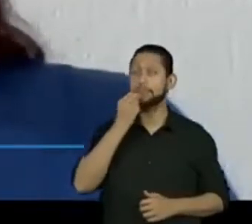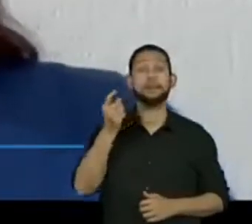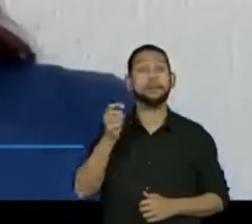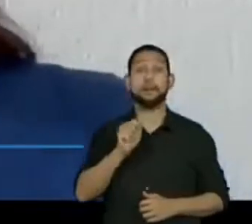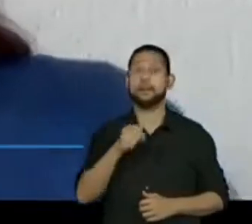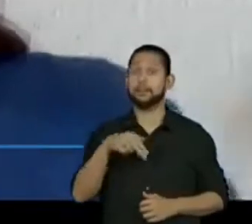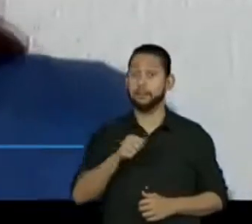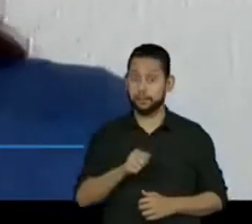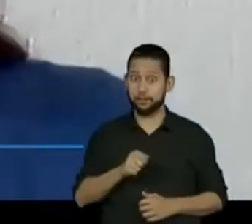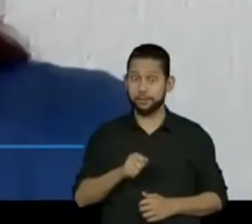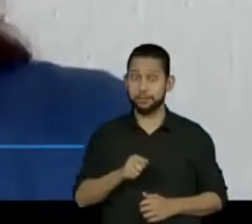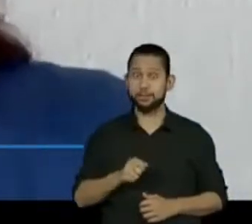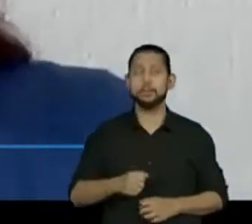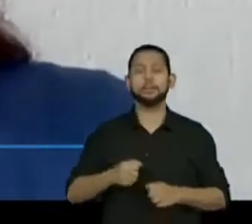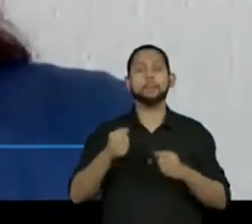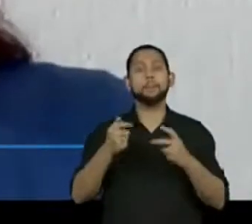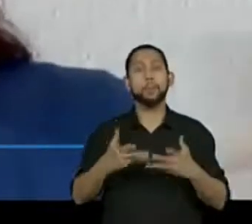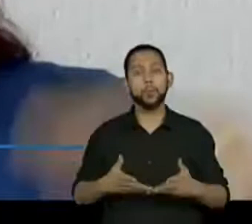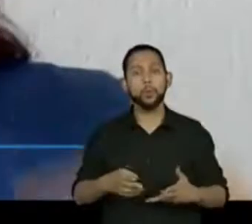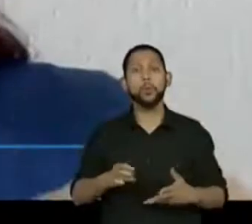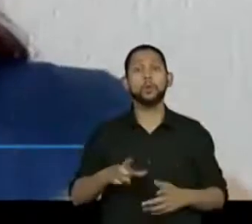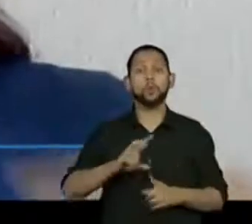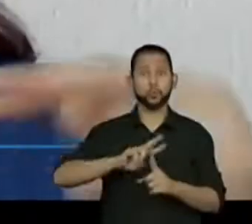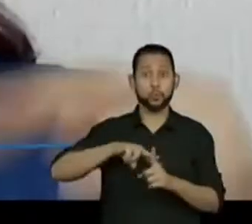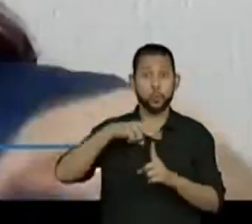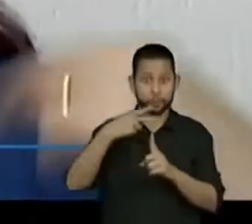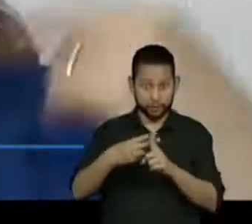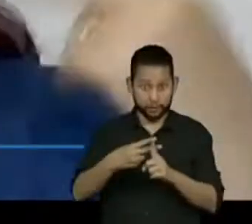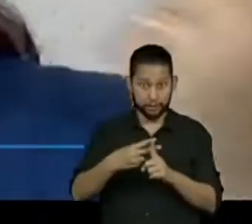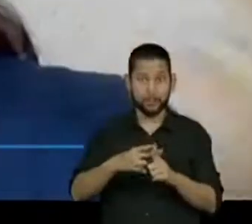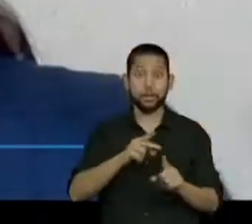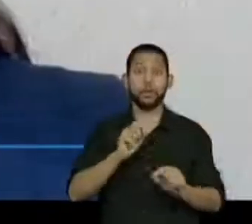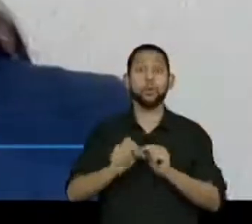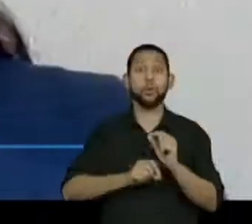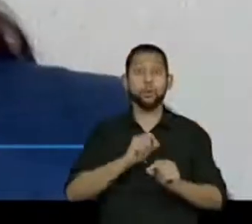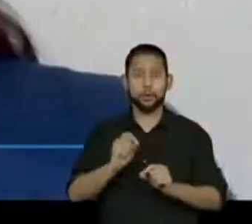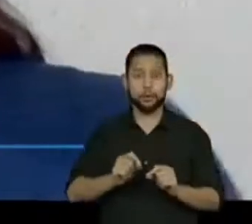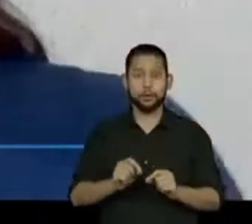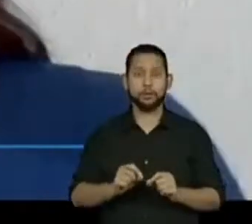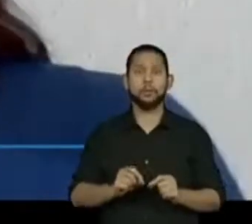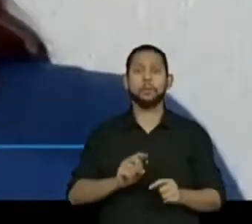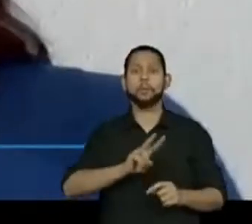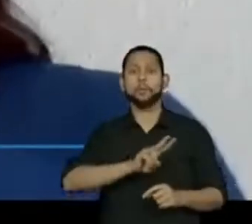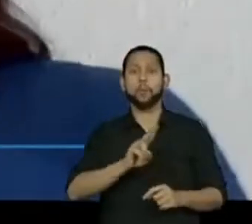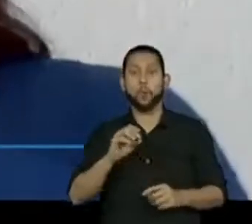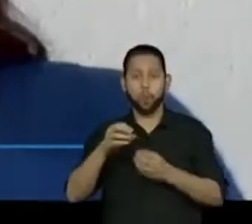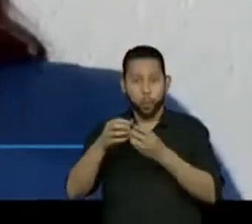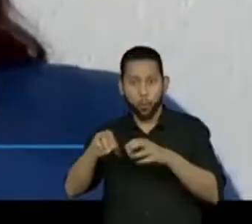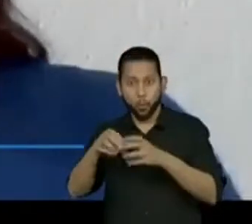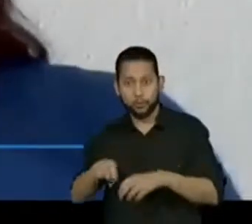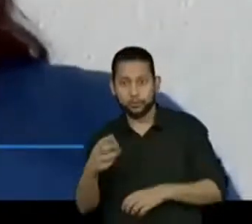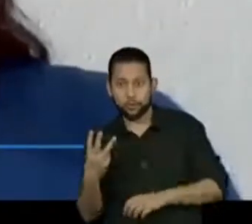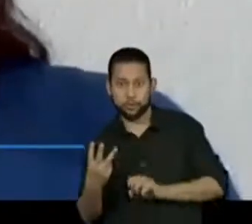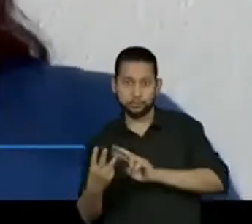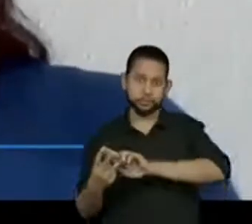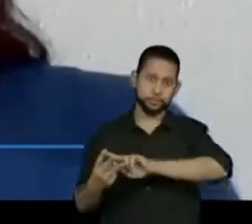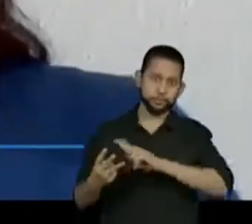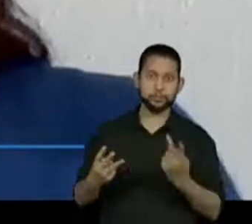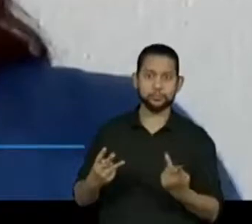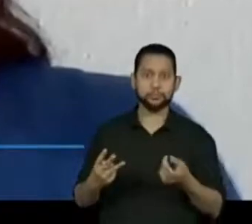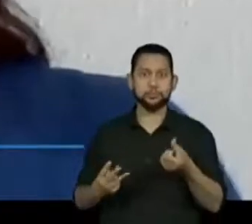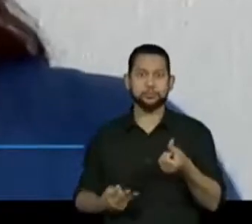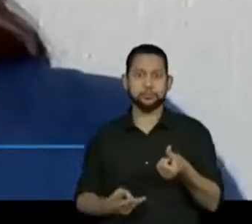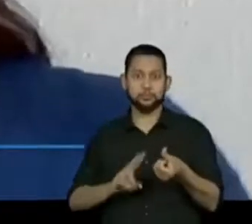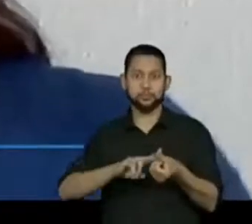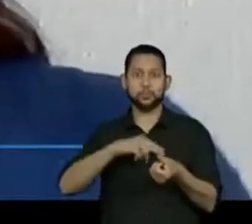respondeu que para dobrar a receita ela vai obter 6 ovos, tá bom? E a Procátia está